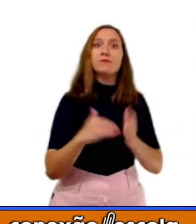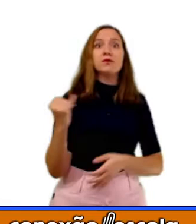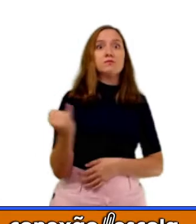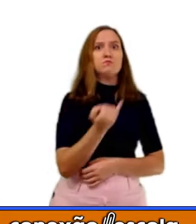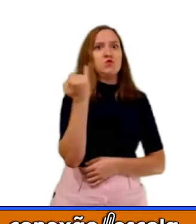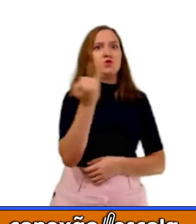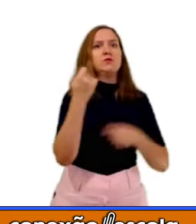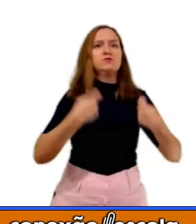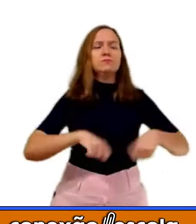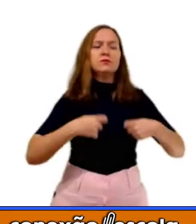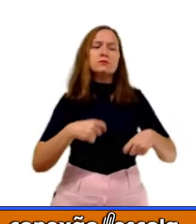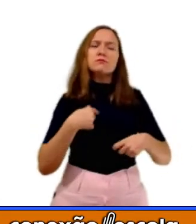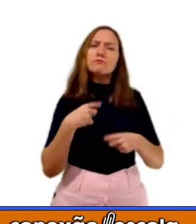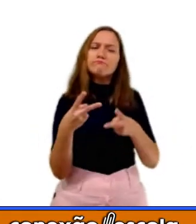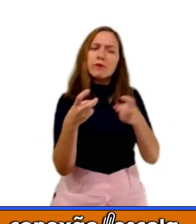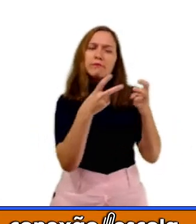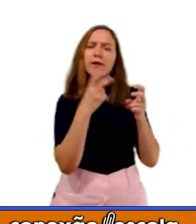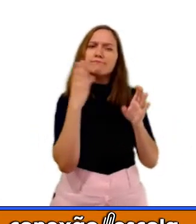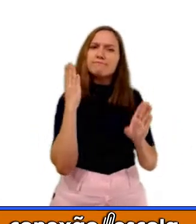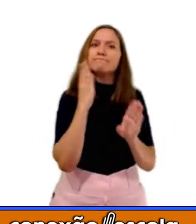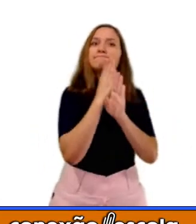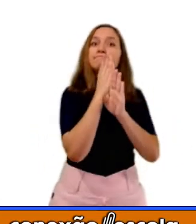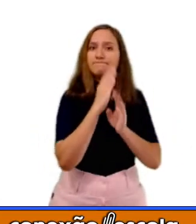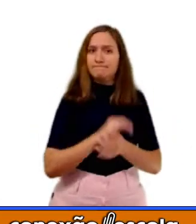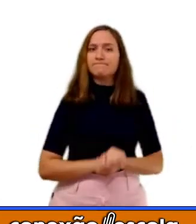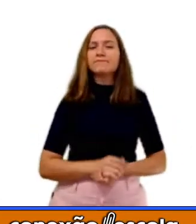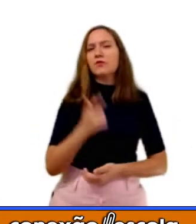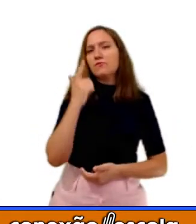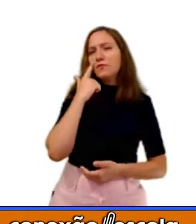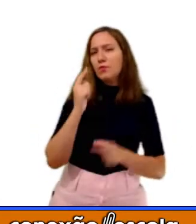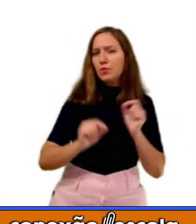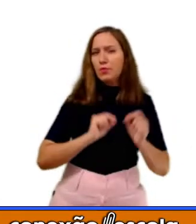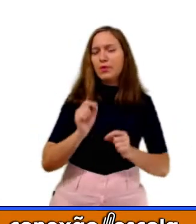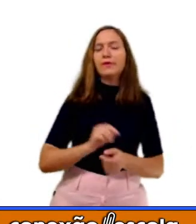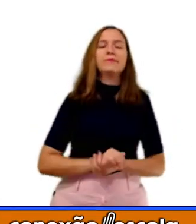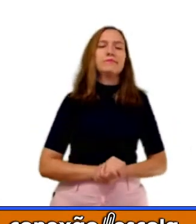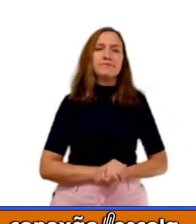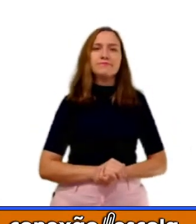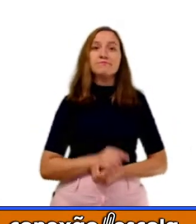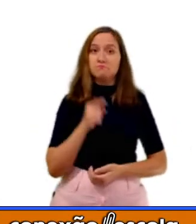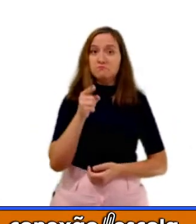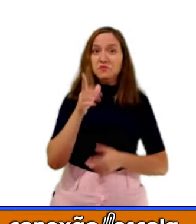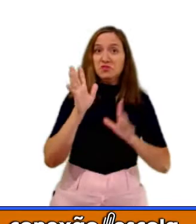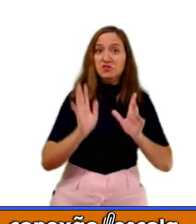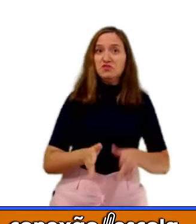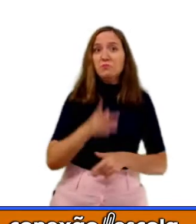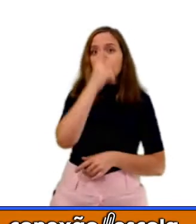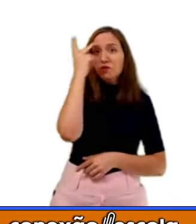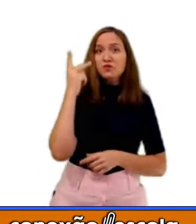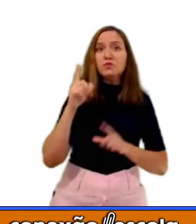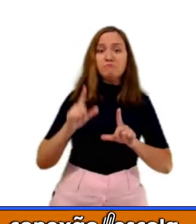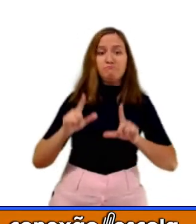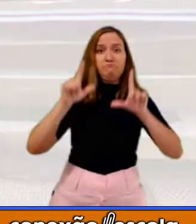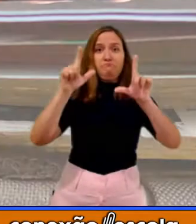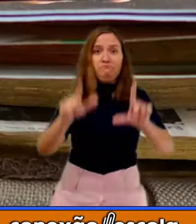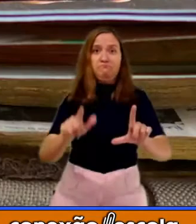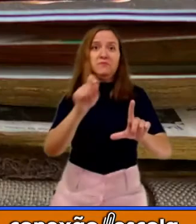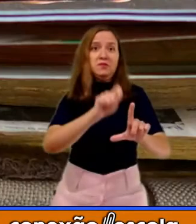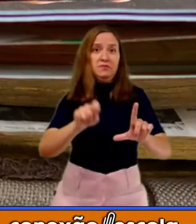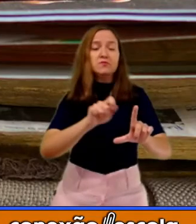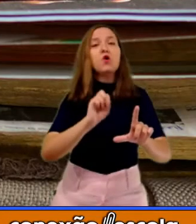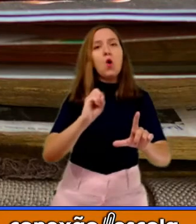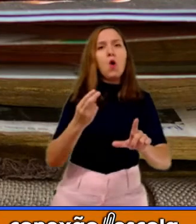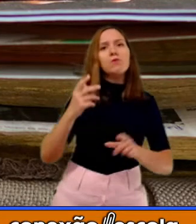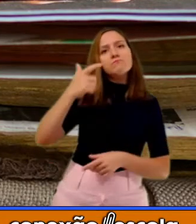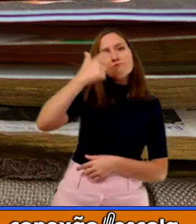para identificar esse bilhete. Vamos lá. Você já recebeu um bilhete? Já enviou um bilhete